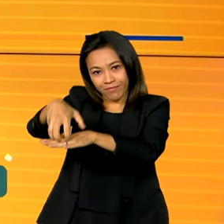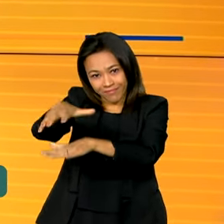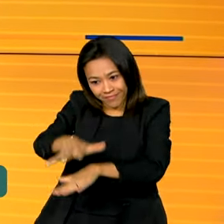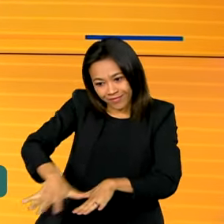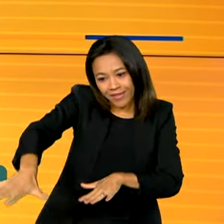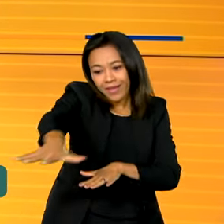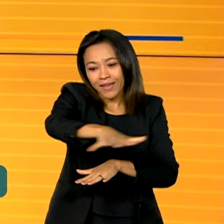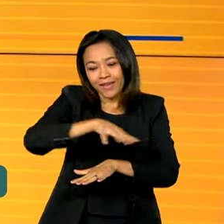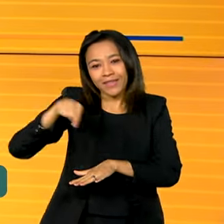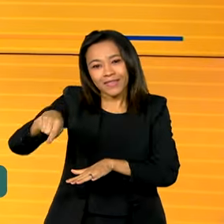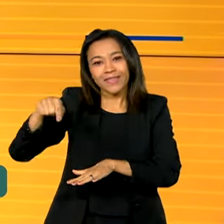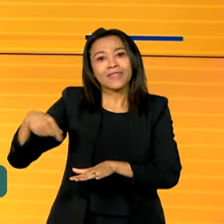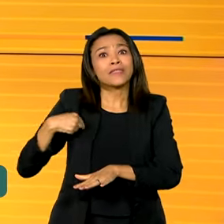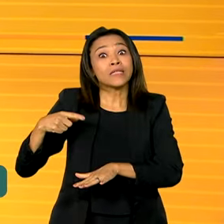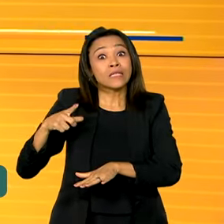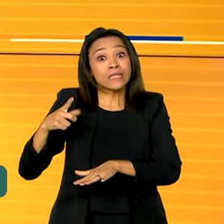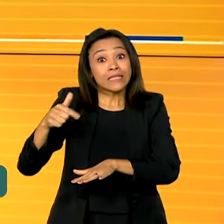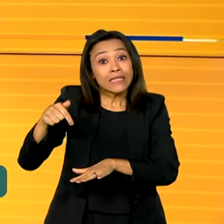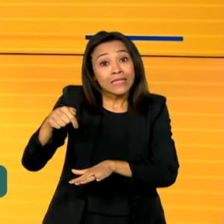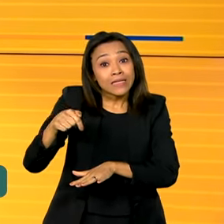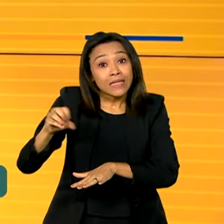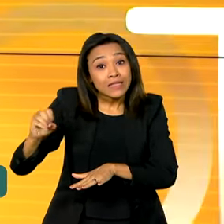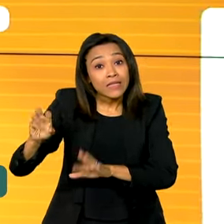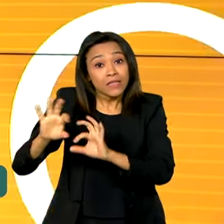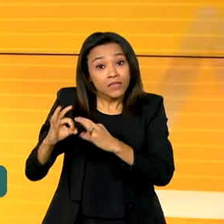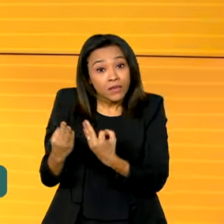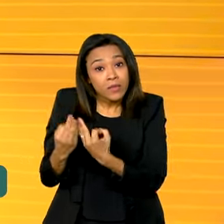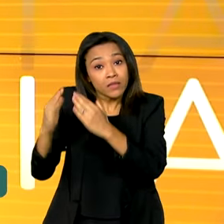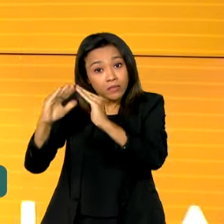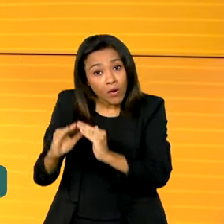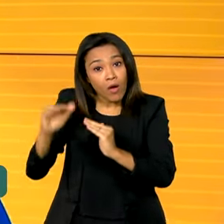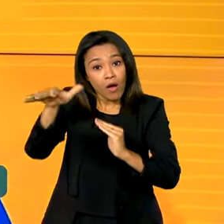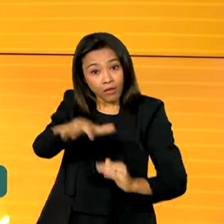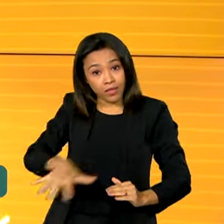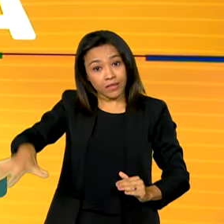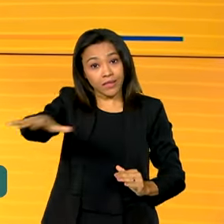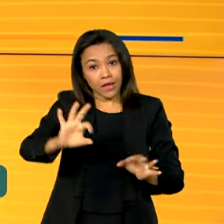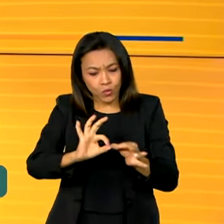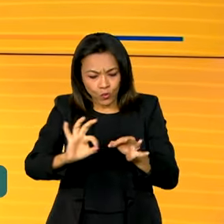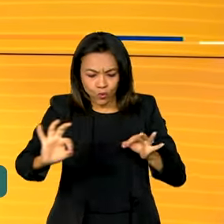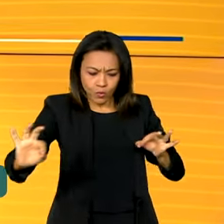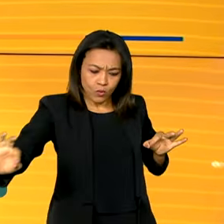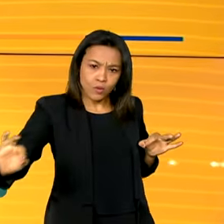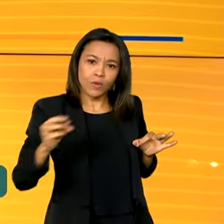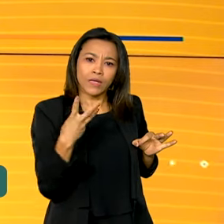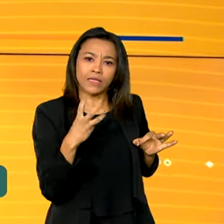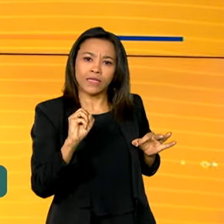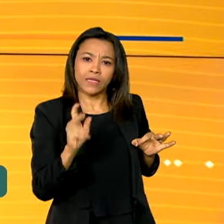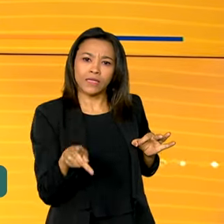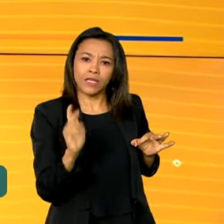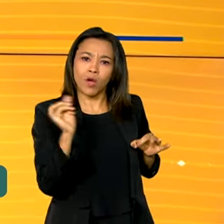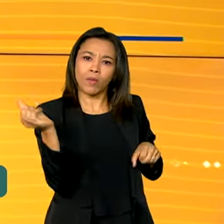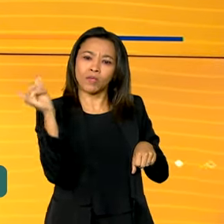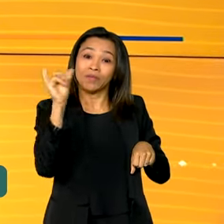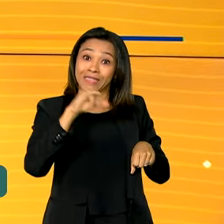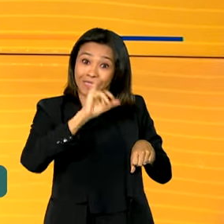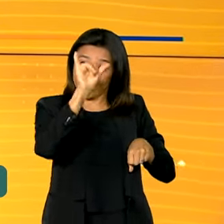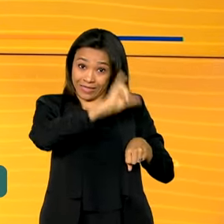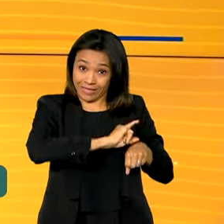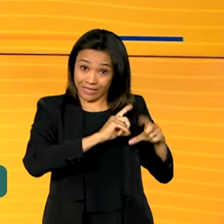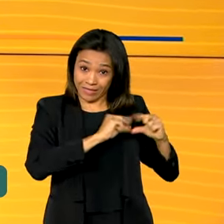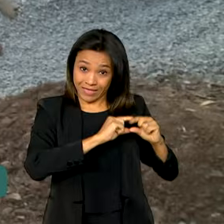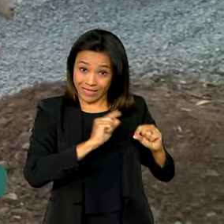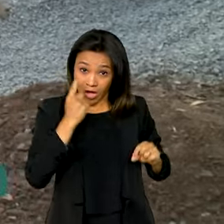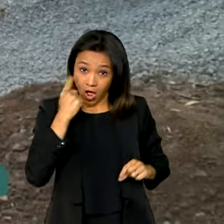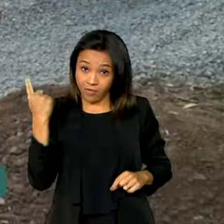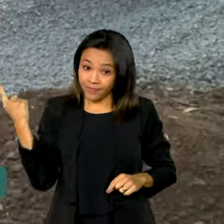a iniciativa. Cerca de 700 famílias vivem no local, que fica a 30 quilômetros do centro de Brasília. Veja como foi.